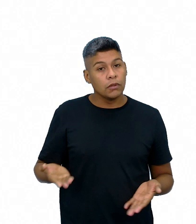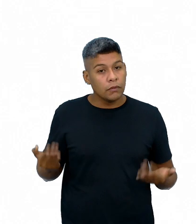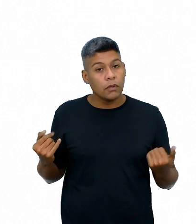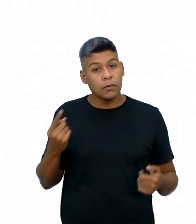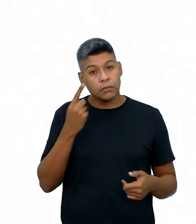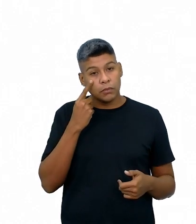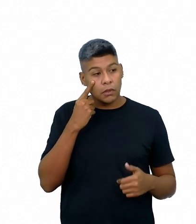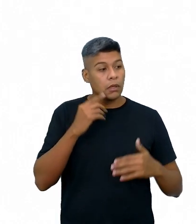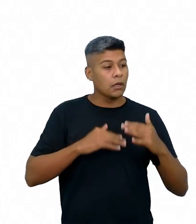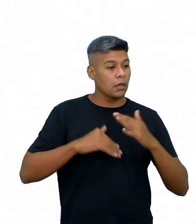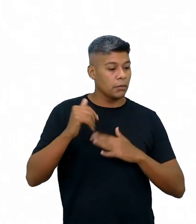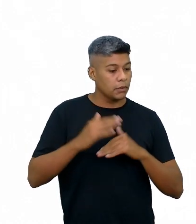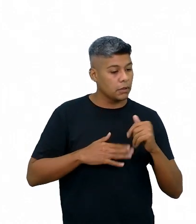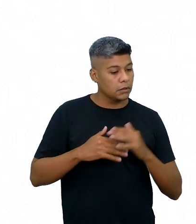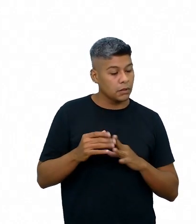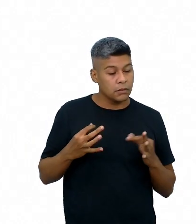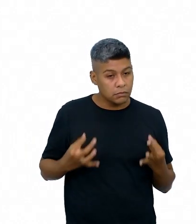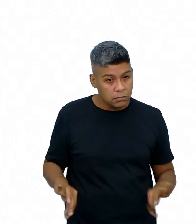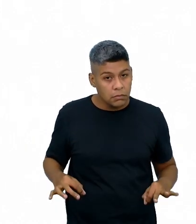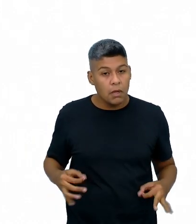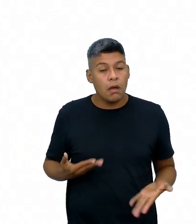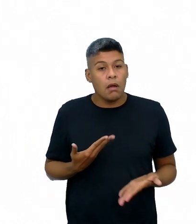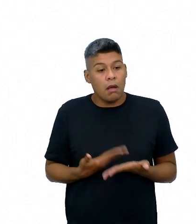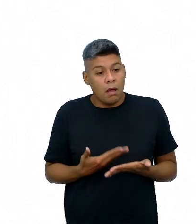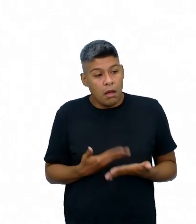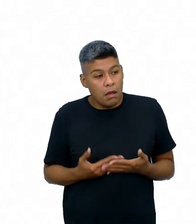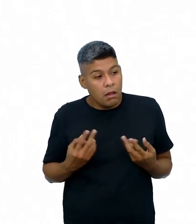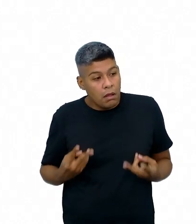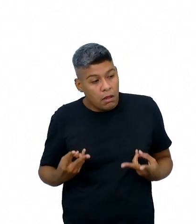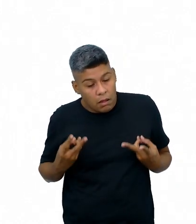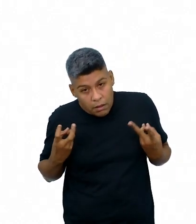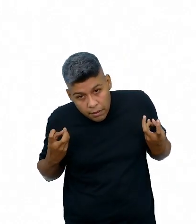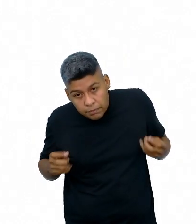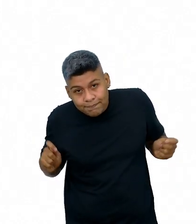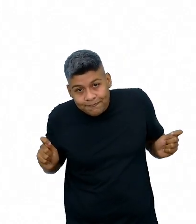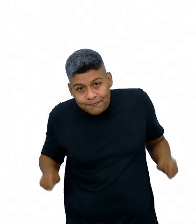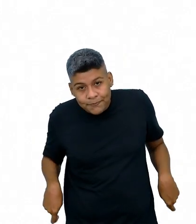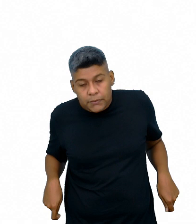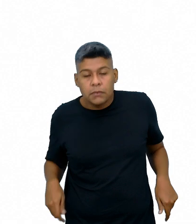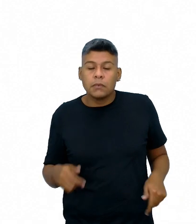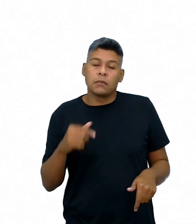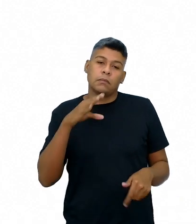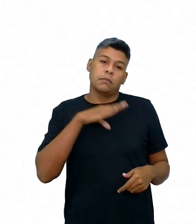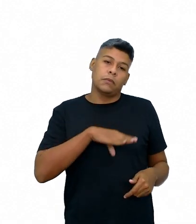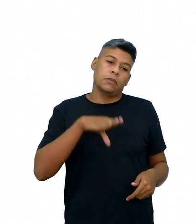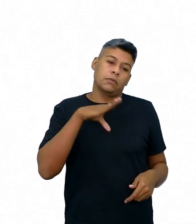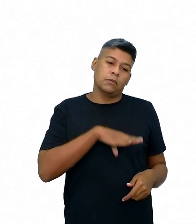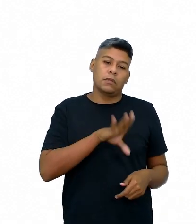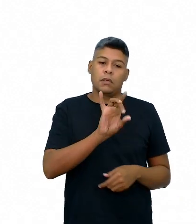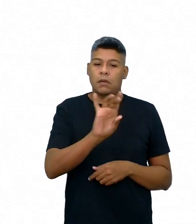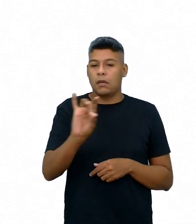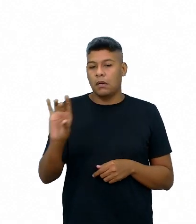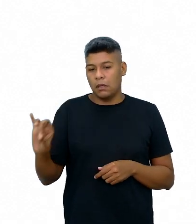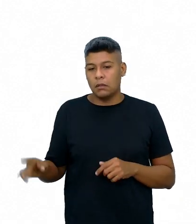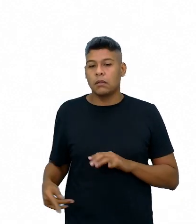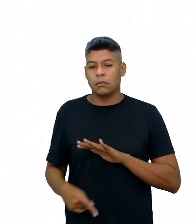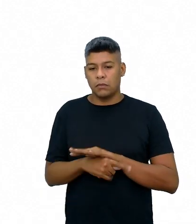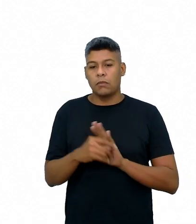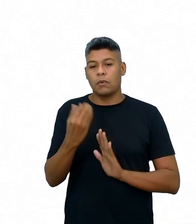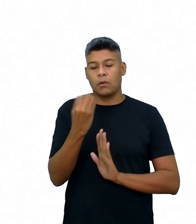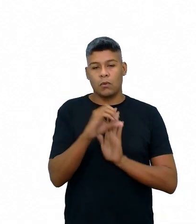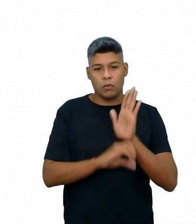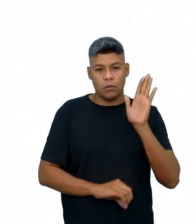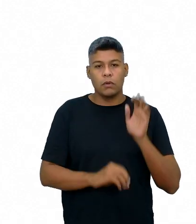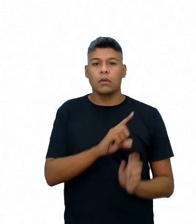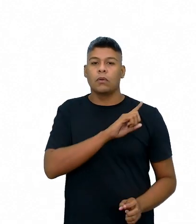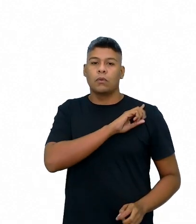rever a habilidade essencial dessa aula e observar a competência de língua portuguesa, indicada pelo currículo do ensino